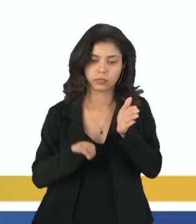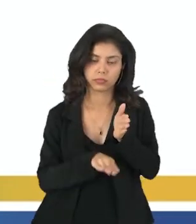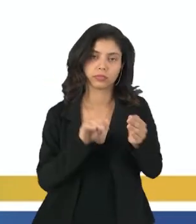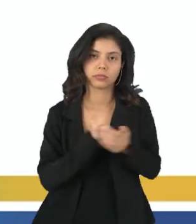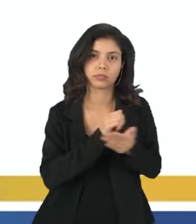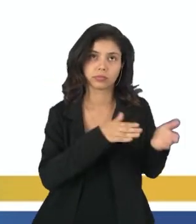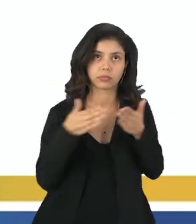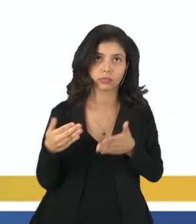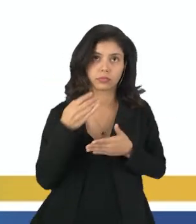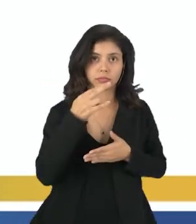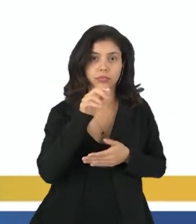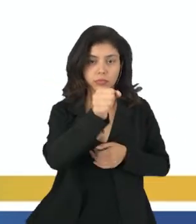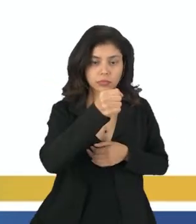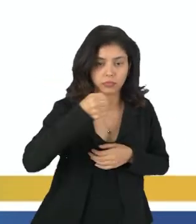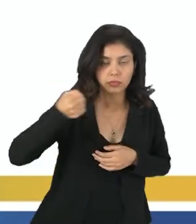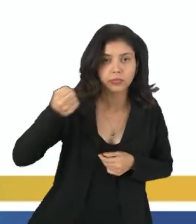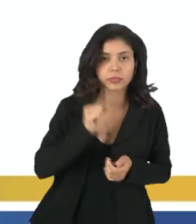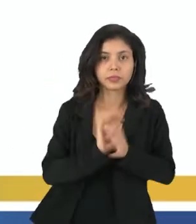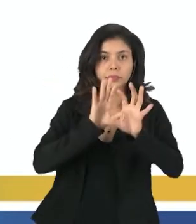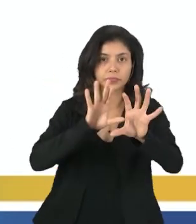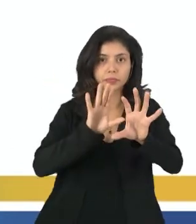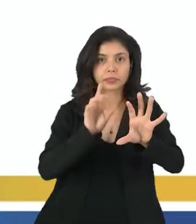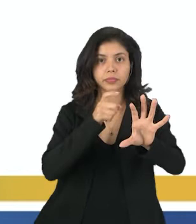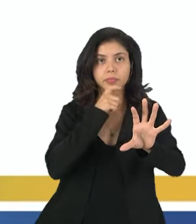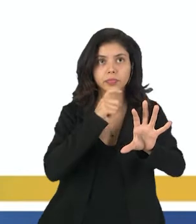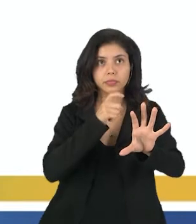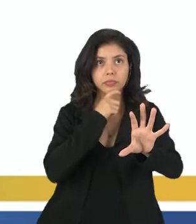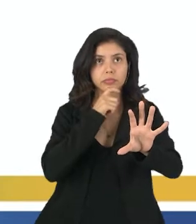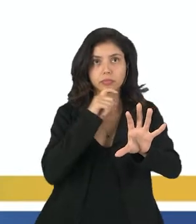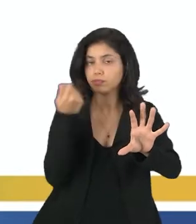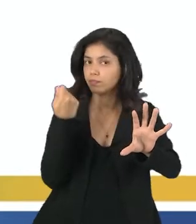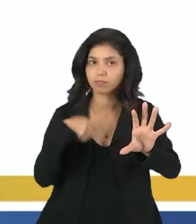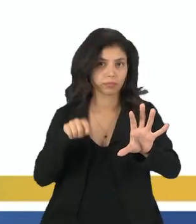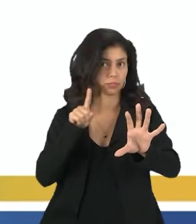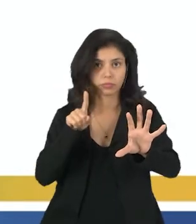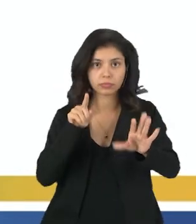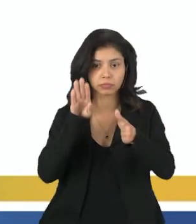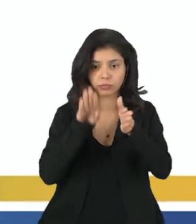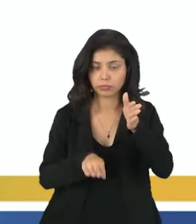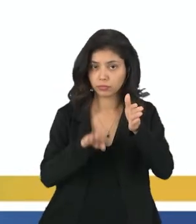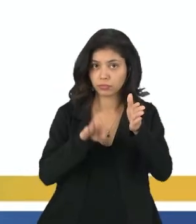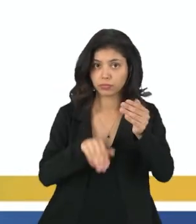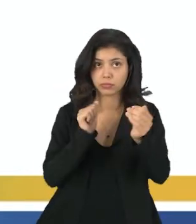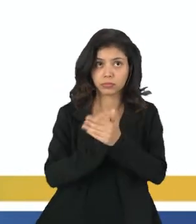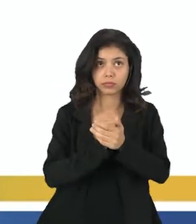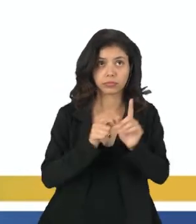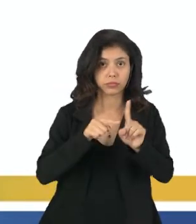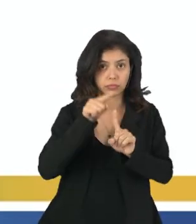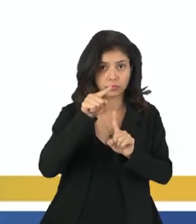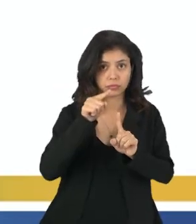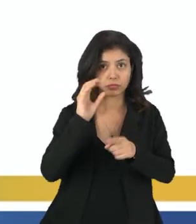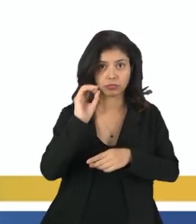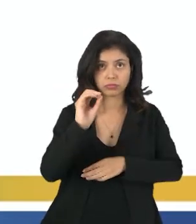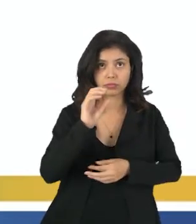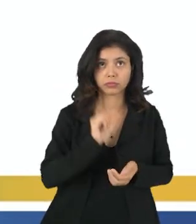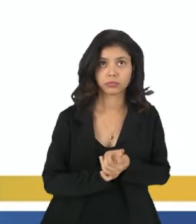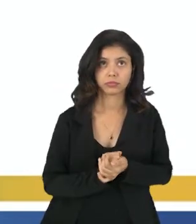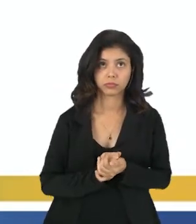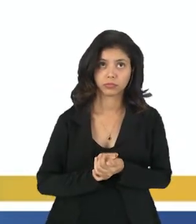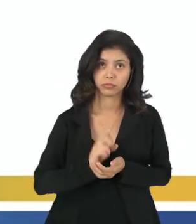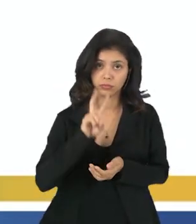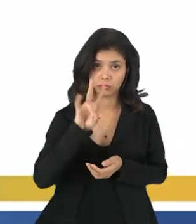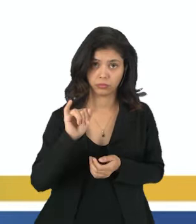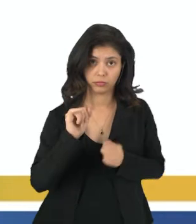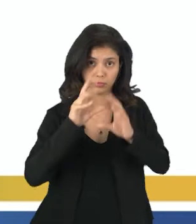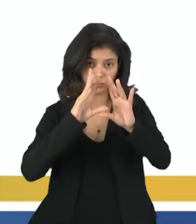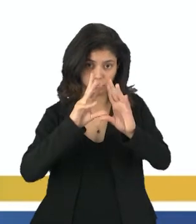aí para as partes da geladeira. E aí, esse gelo, ele não vai baixar temperaturas menores do que zero, né? Então, esse gelo